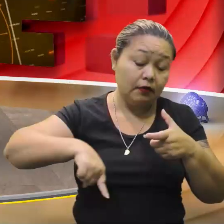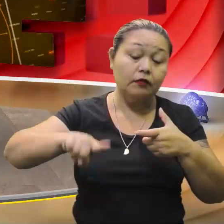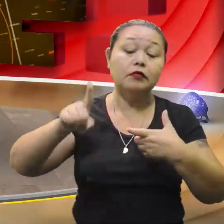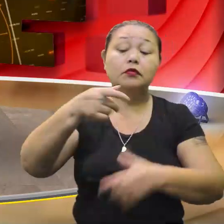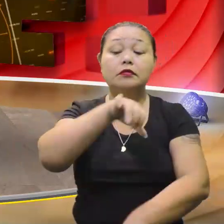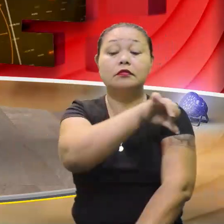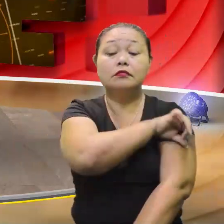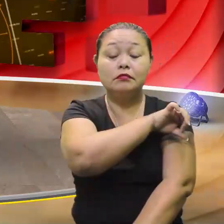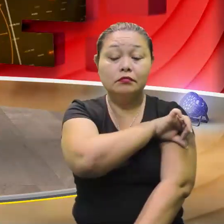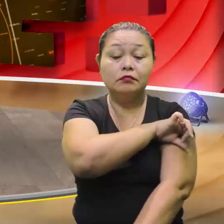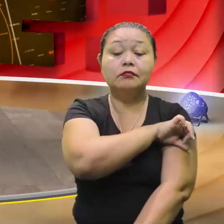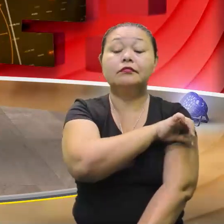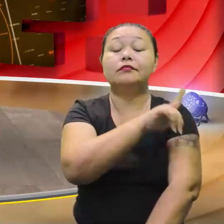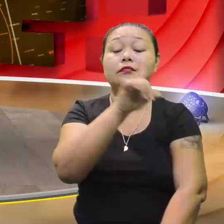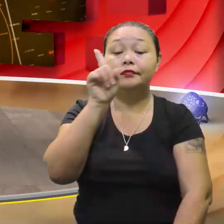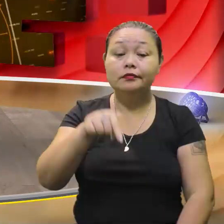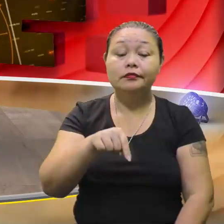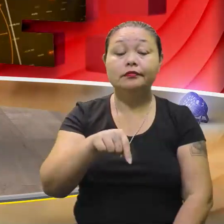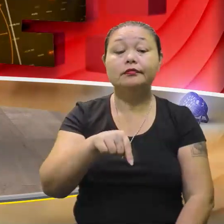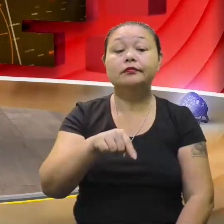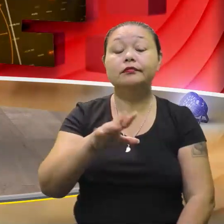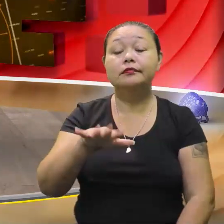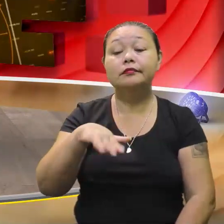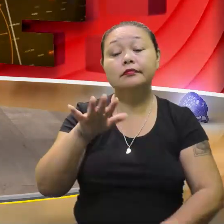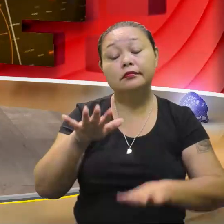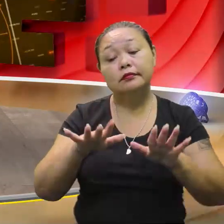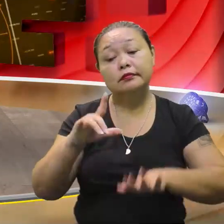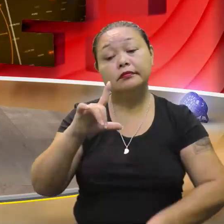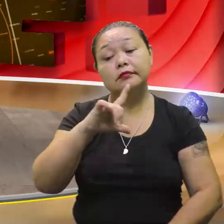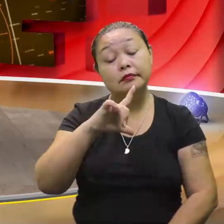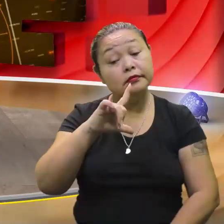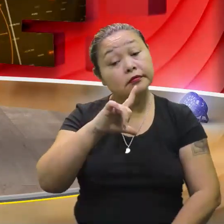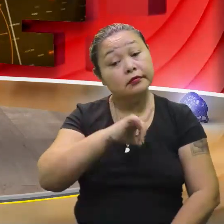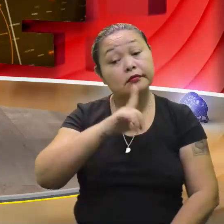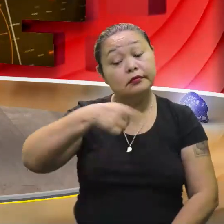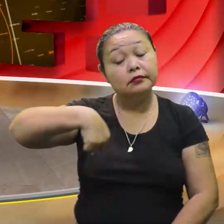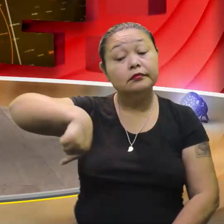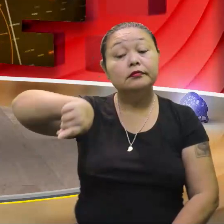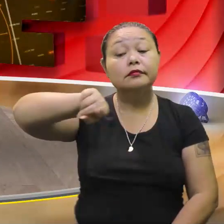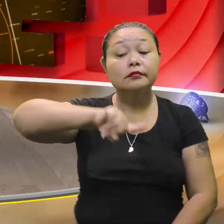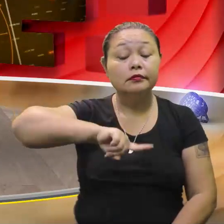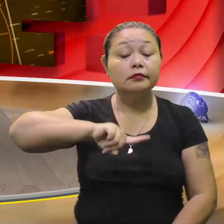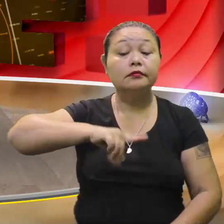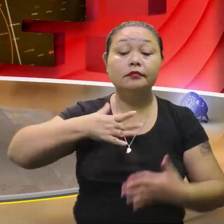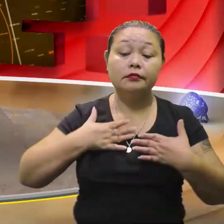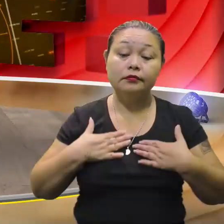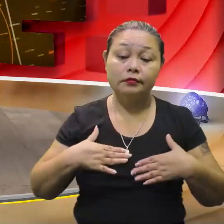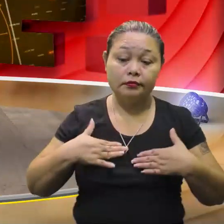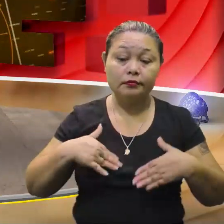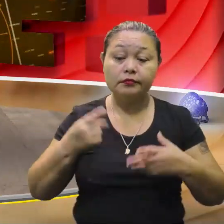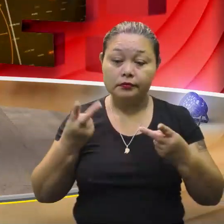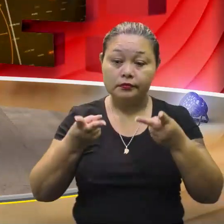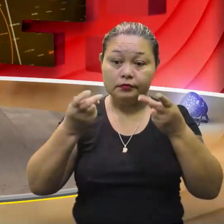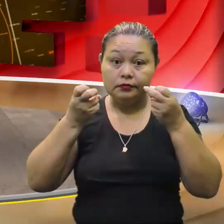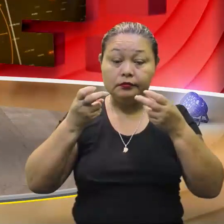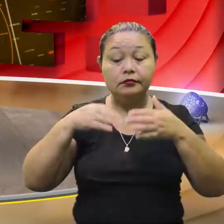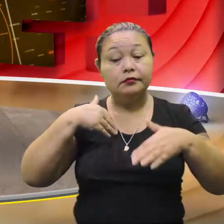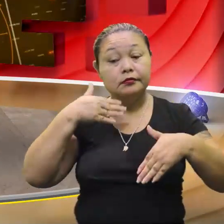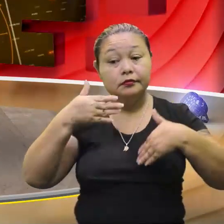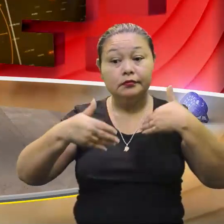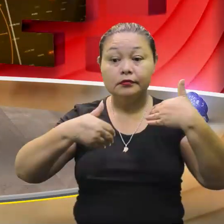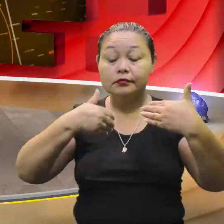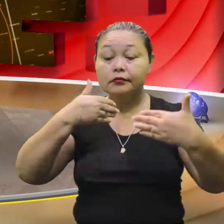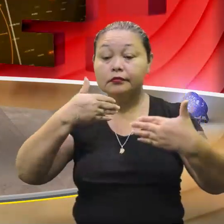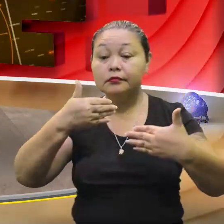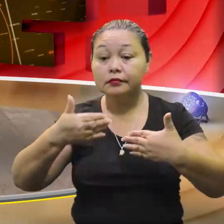nono ano. Ah, Muito mesmo. Então, eu tenho quase certeza que vai ser mais tranquilo. Você percebeu que a caminhada